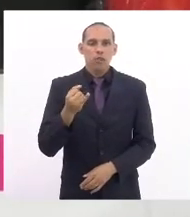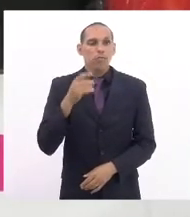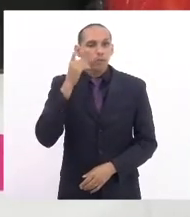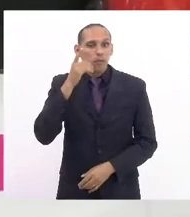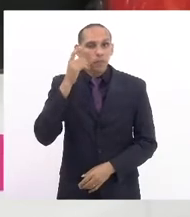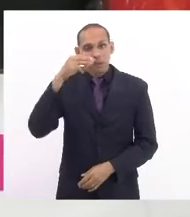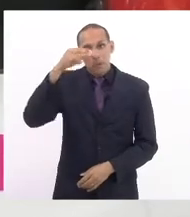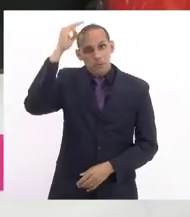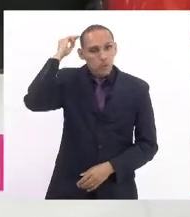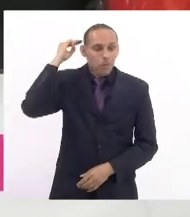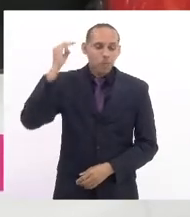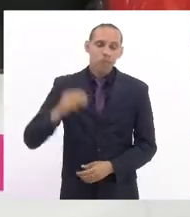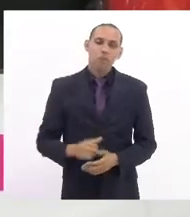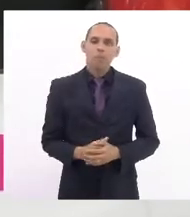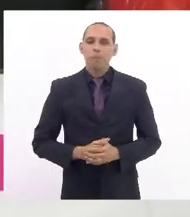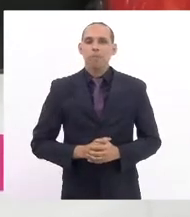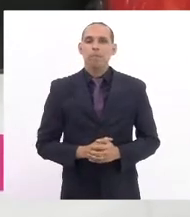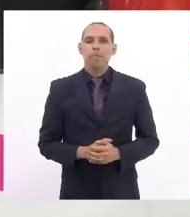Pacheco.